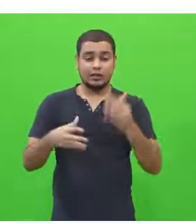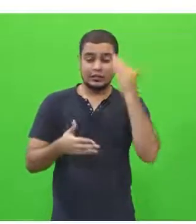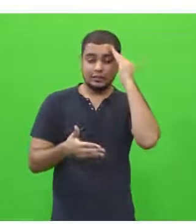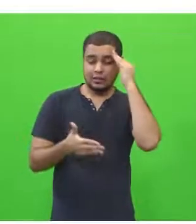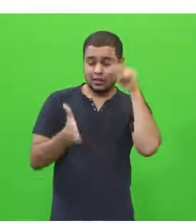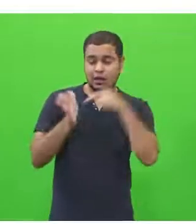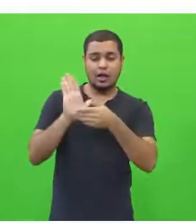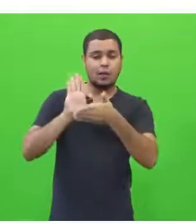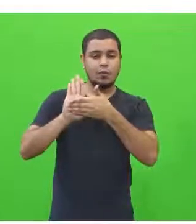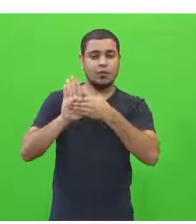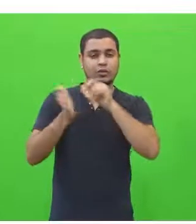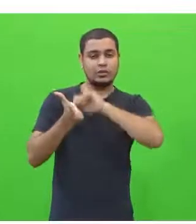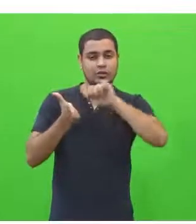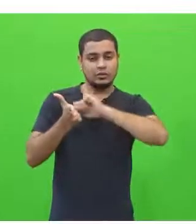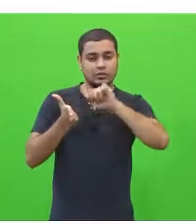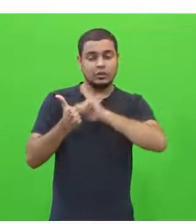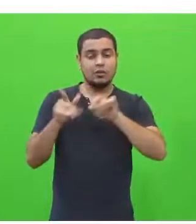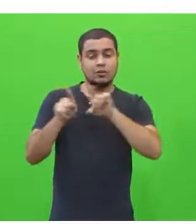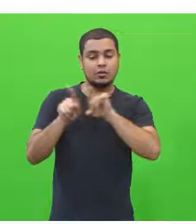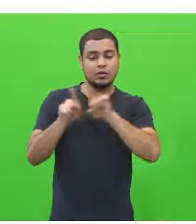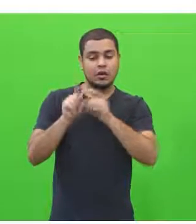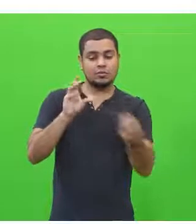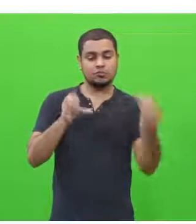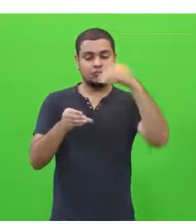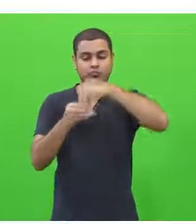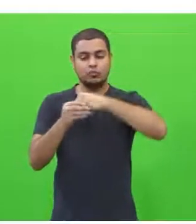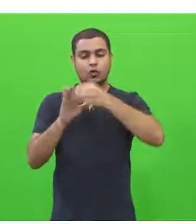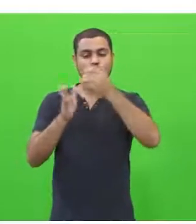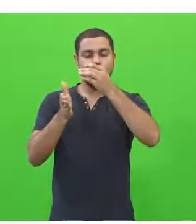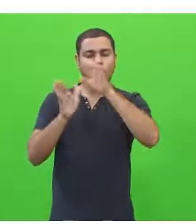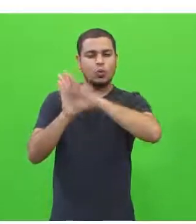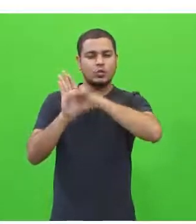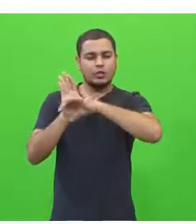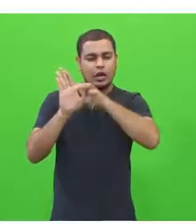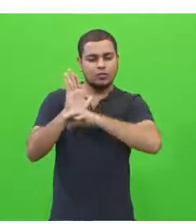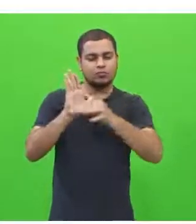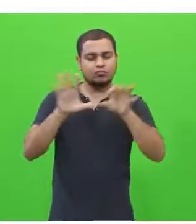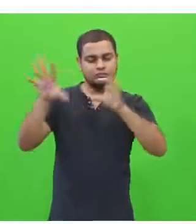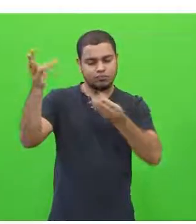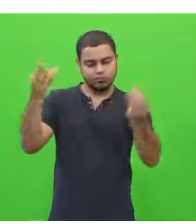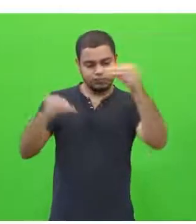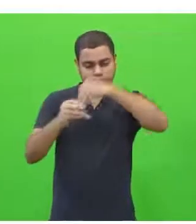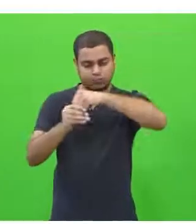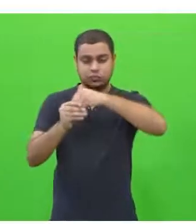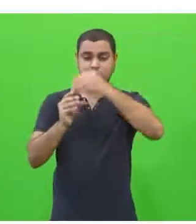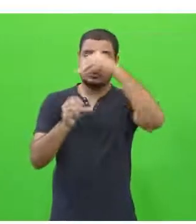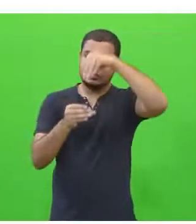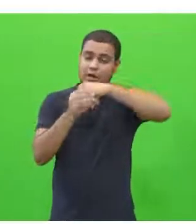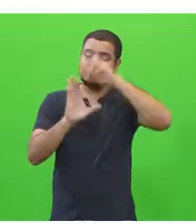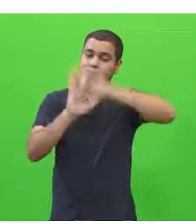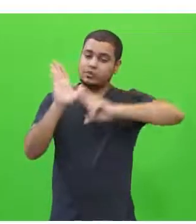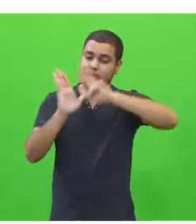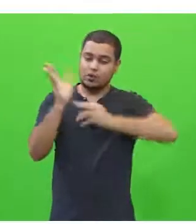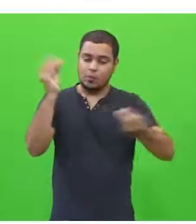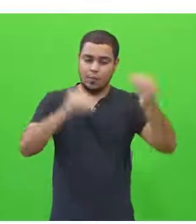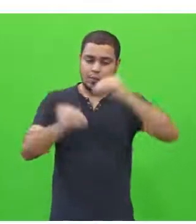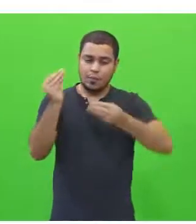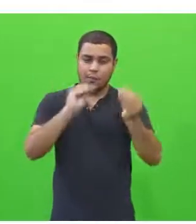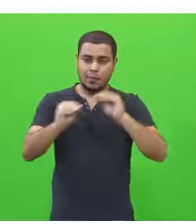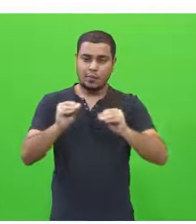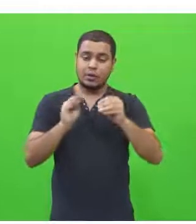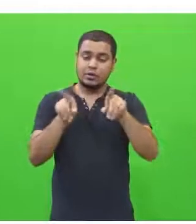redação e aplicar conceito das várias áreas de conhecimento para desenvolver o tema dentro dos limites